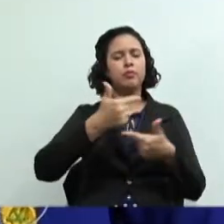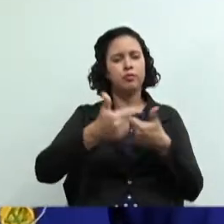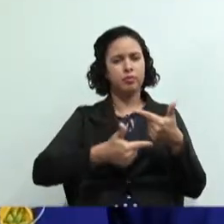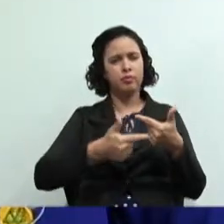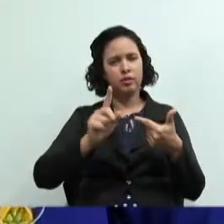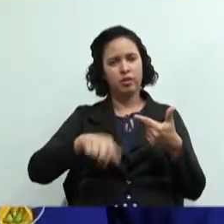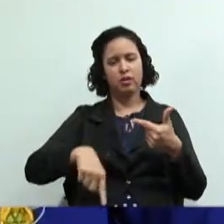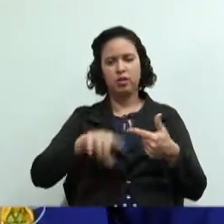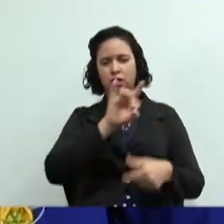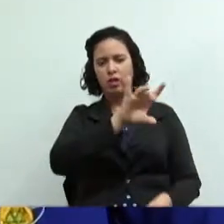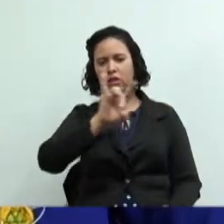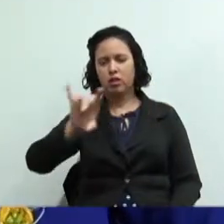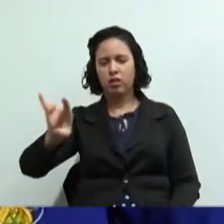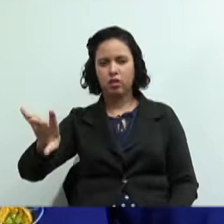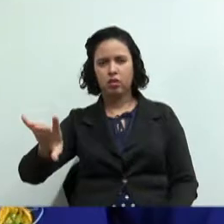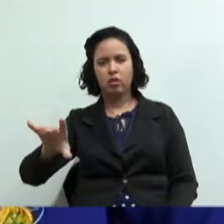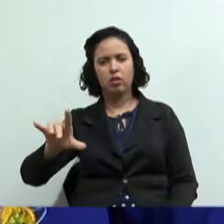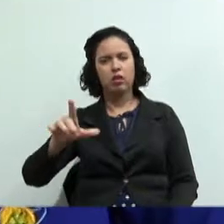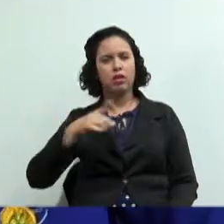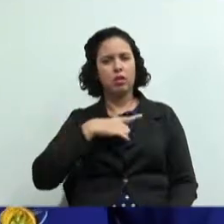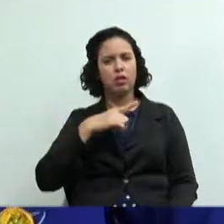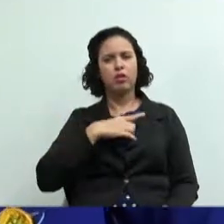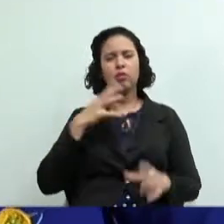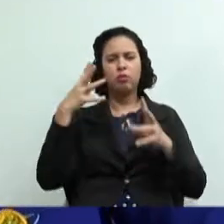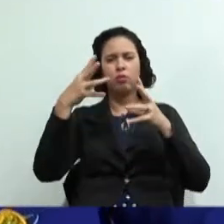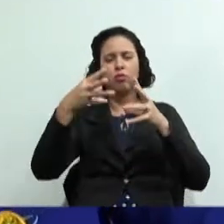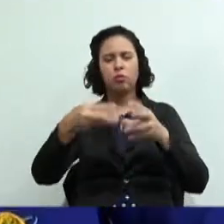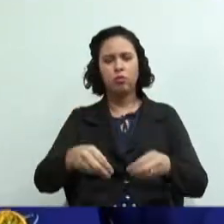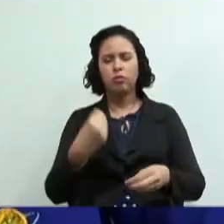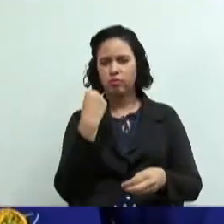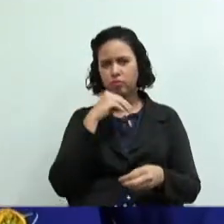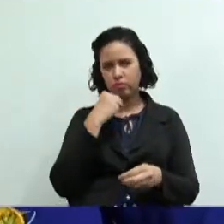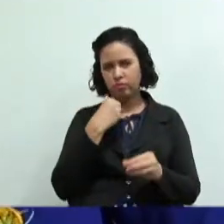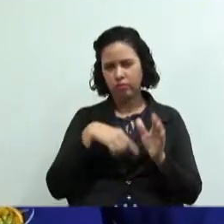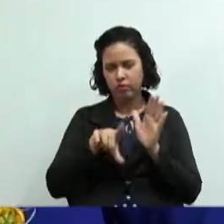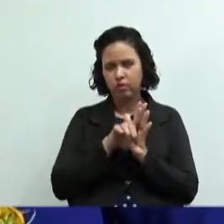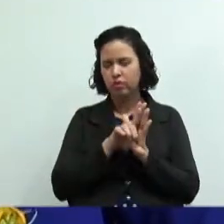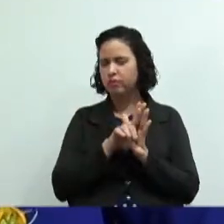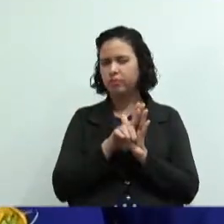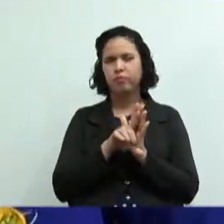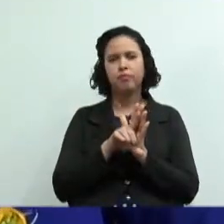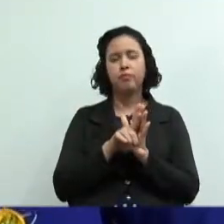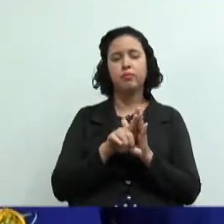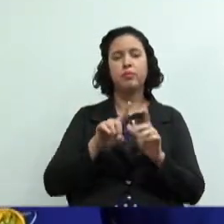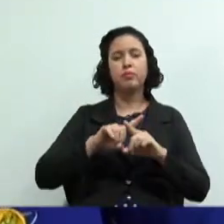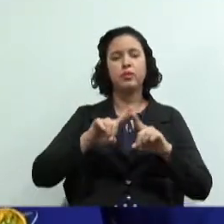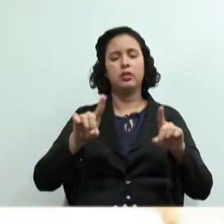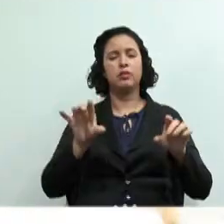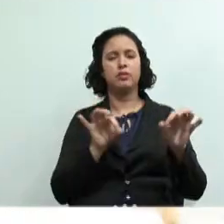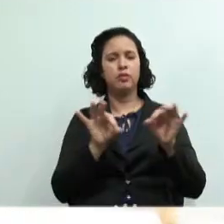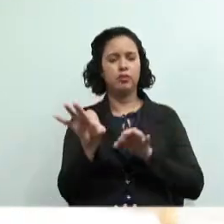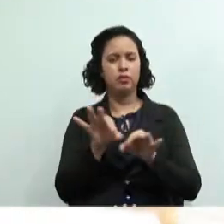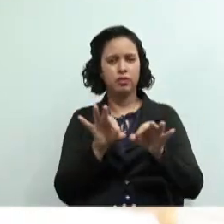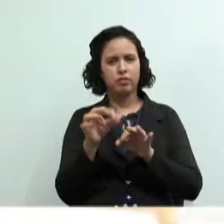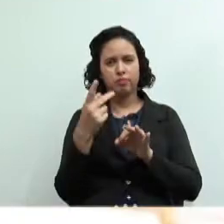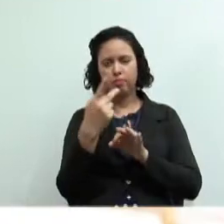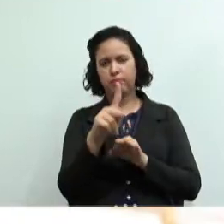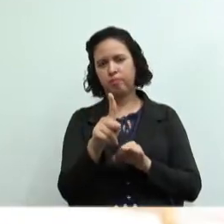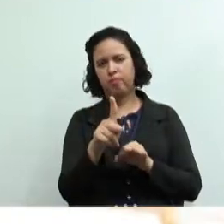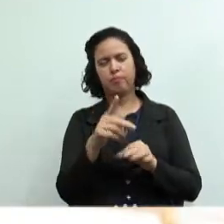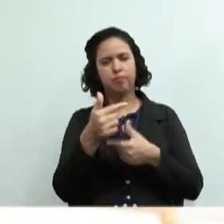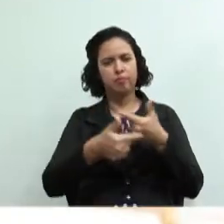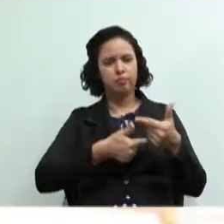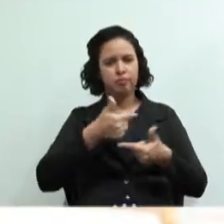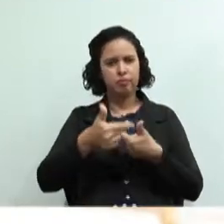seus cooperados não terem todos os benefícios previdenciários eles possuem vantagens são eles que vão organizar o seu trabalho são